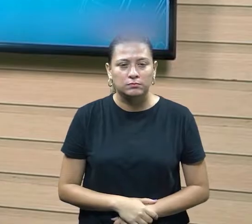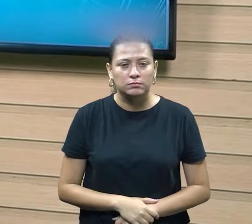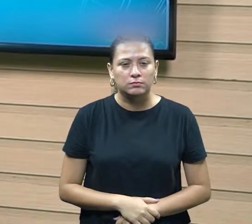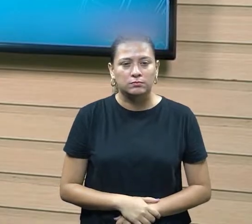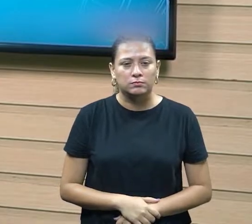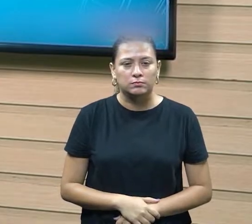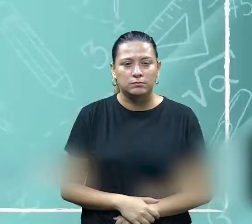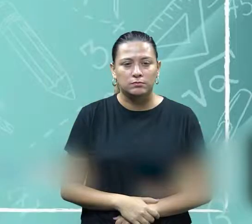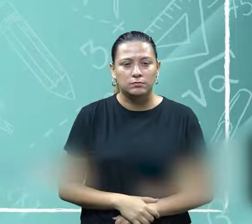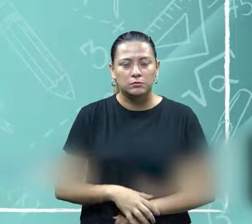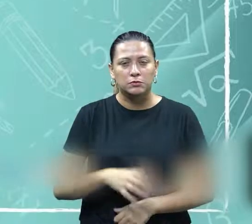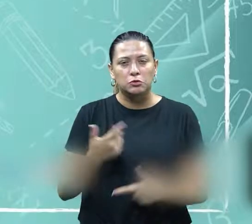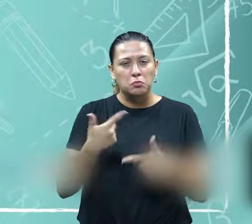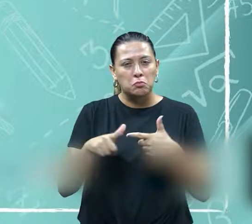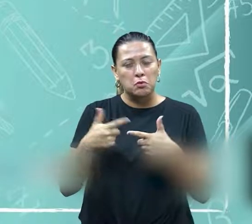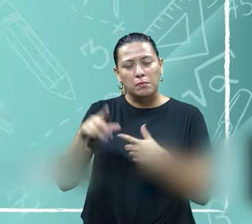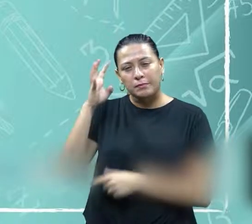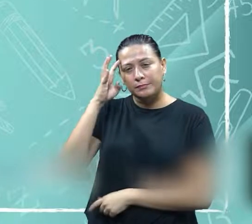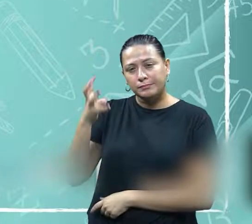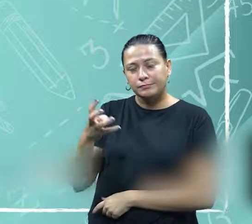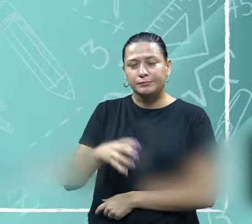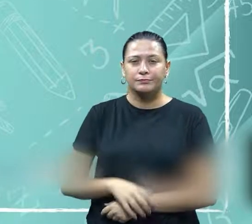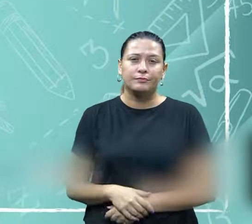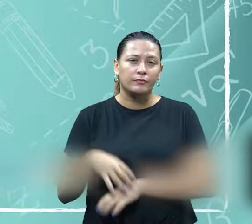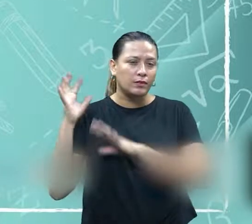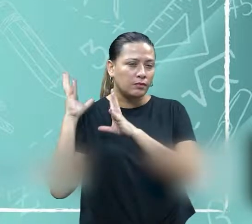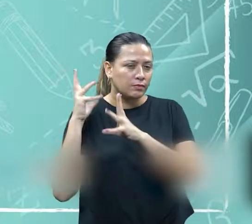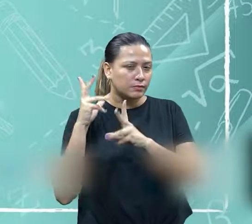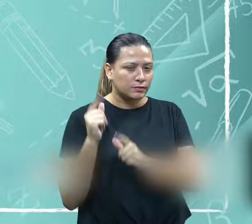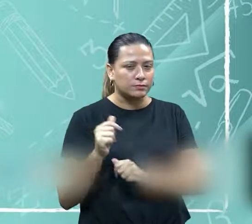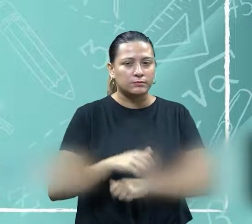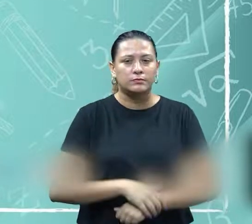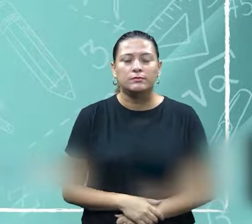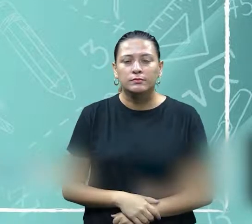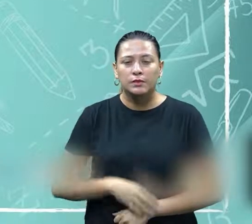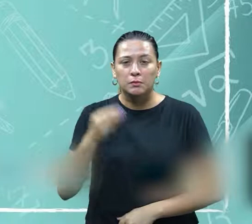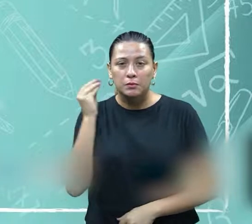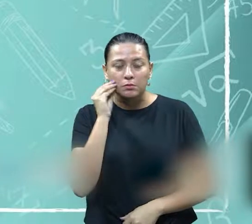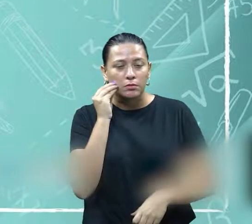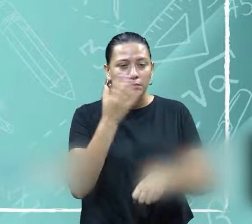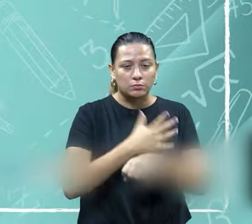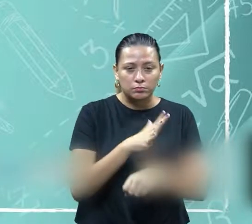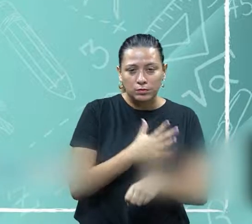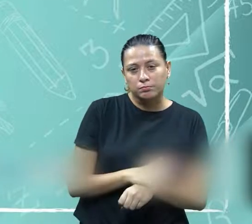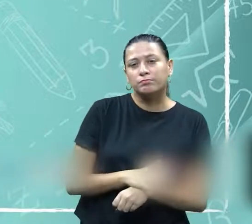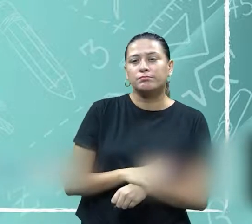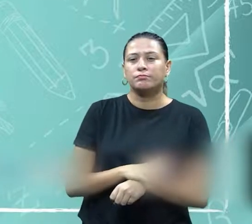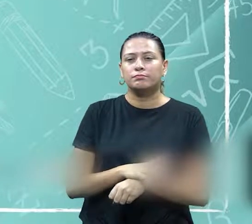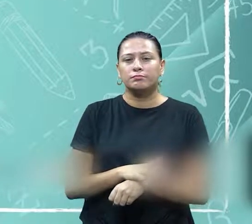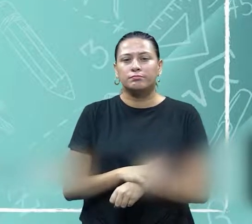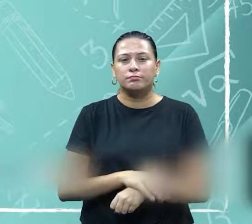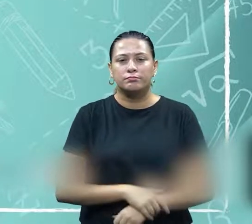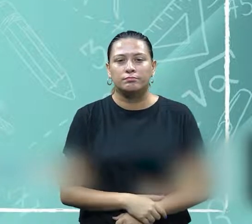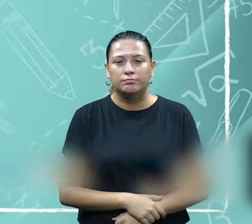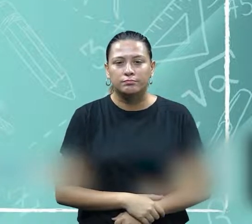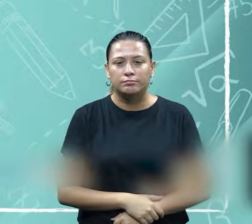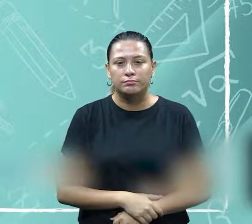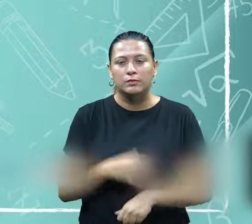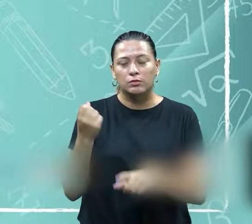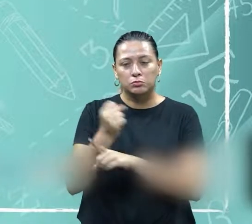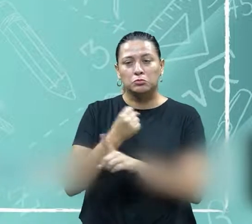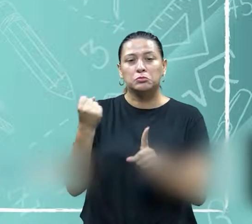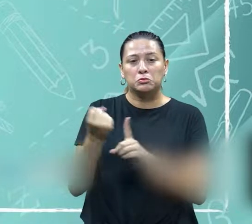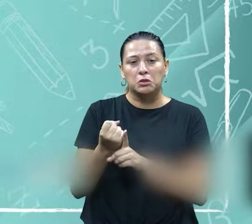Então, recapitulando, negociação é um ato social em que as pessoas procuram resolver problemas que é